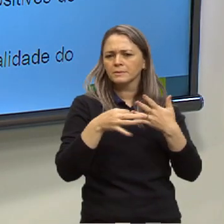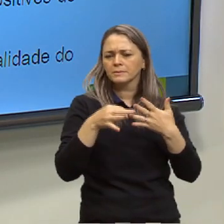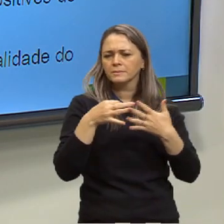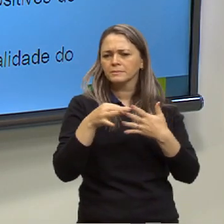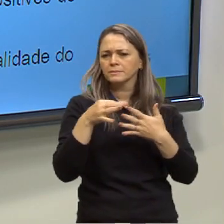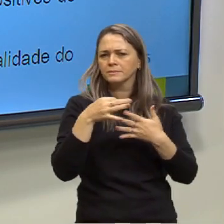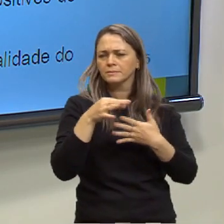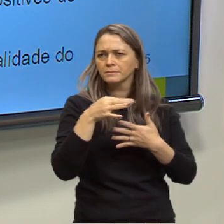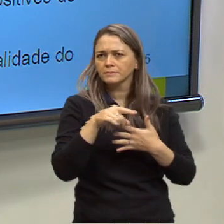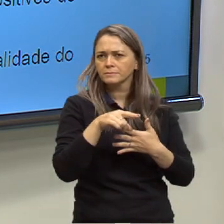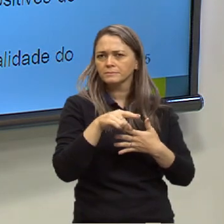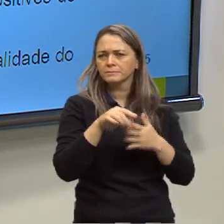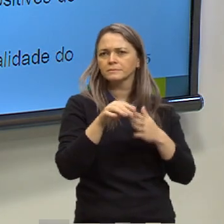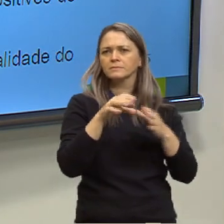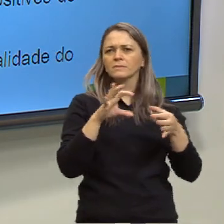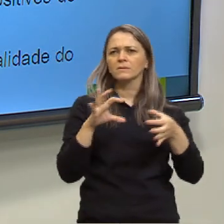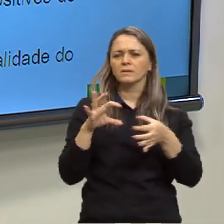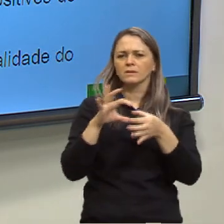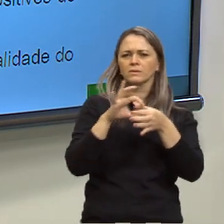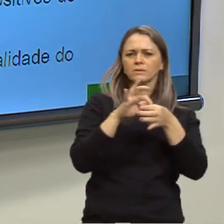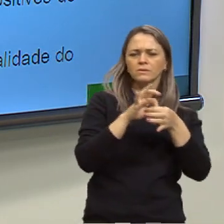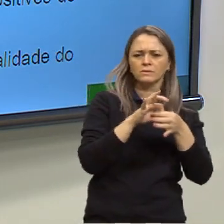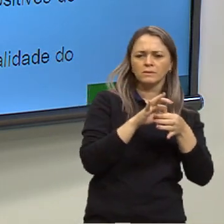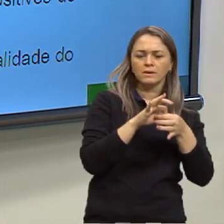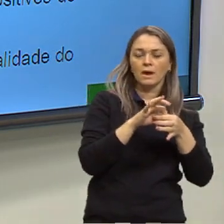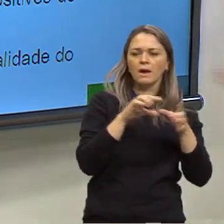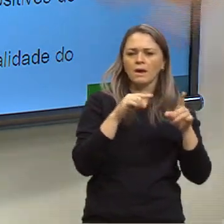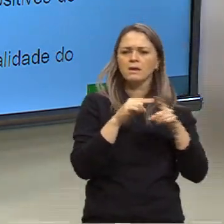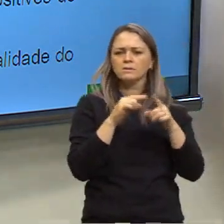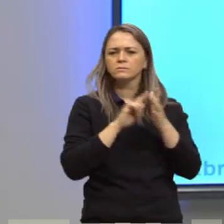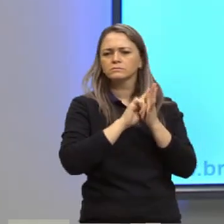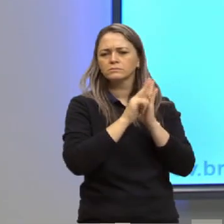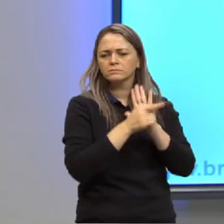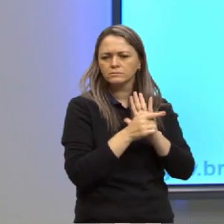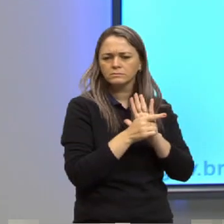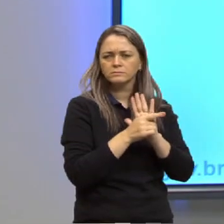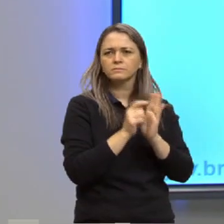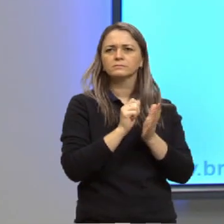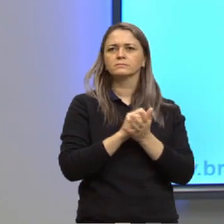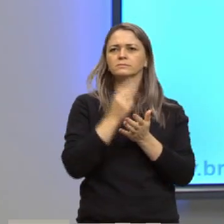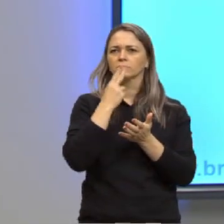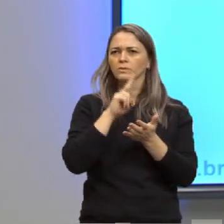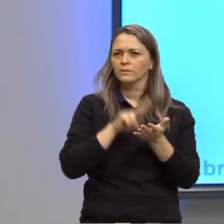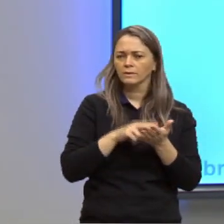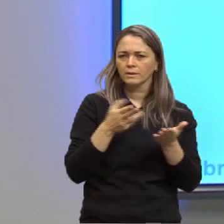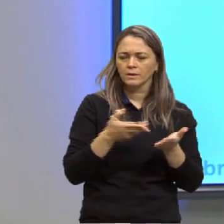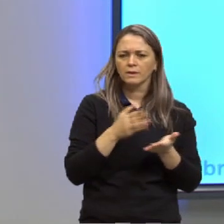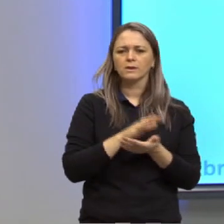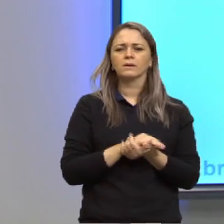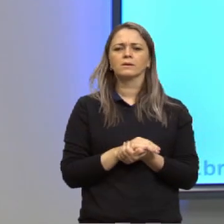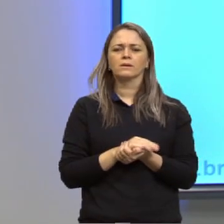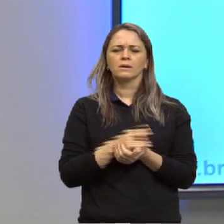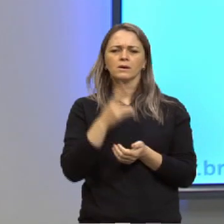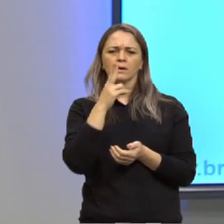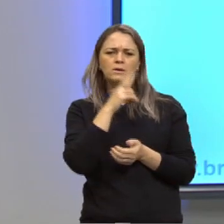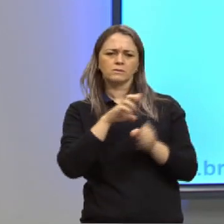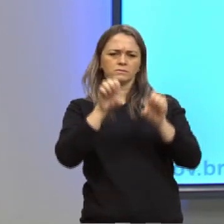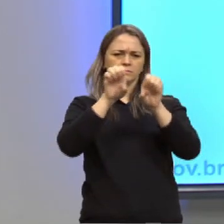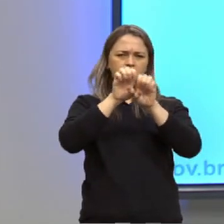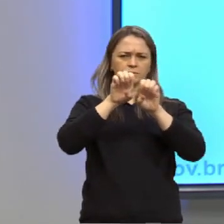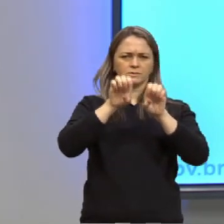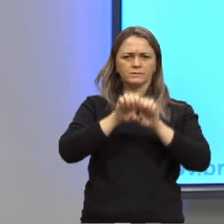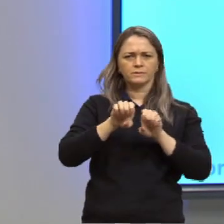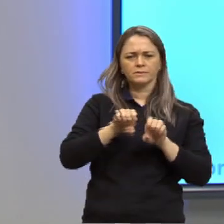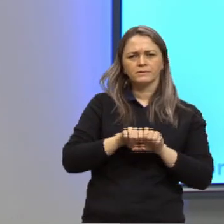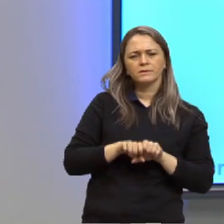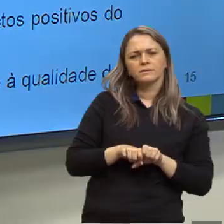determinado contexto, daquele determinado gênero. E quando a gente olha para essas estruturas, quando a gente olha